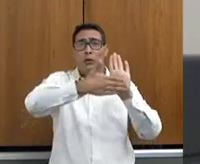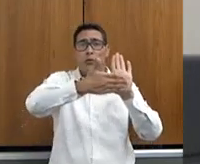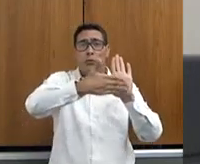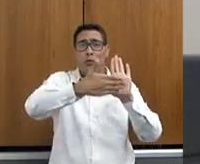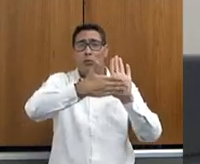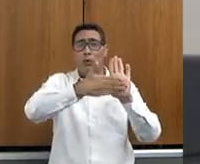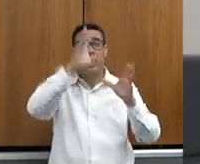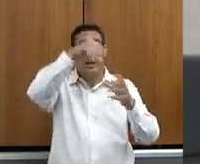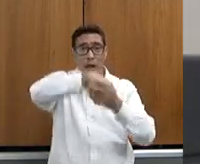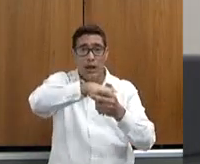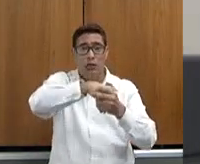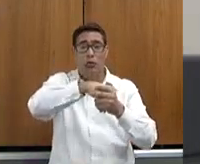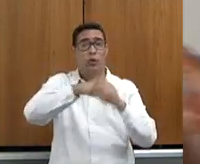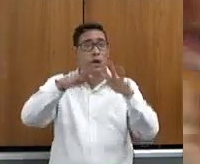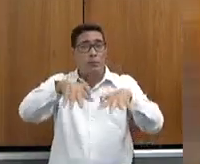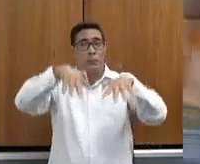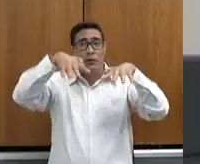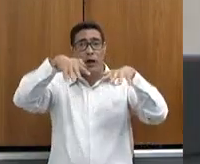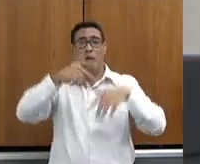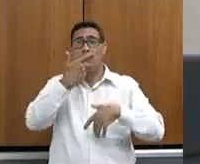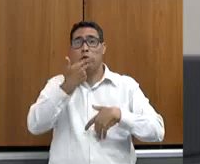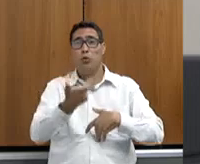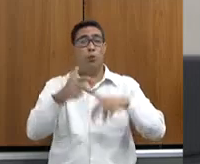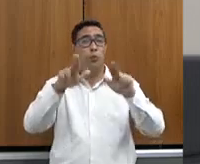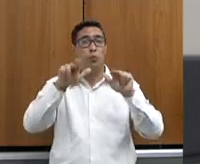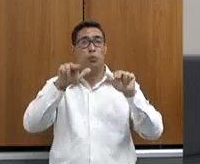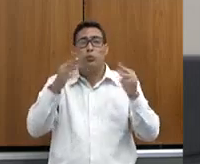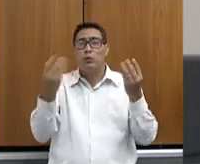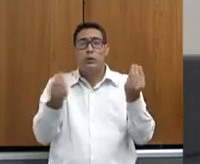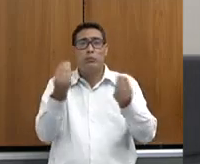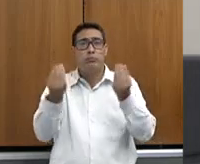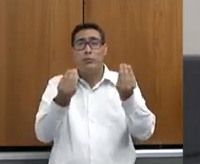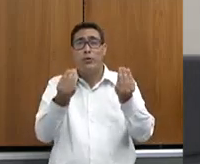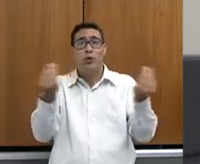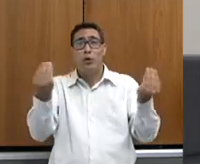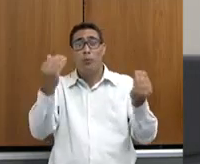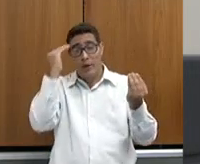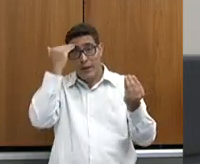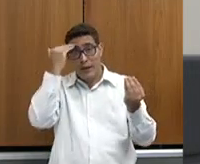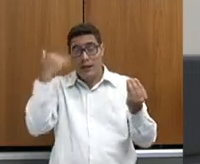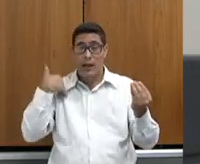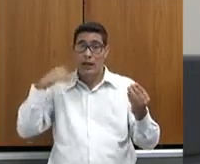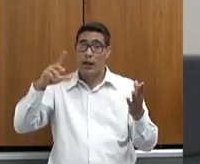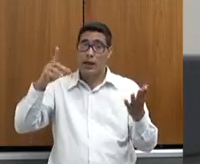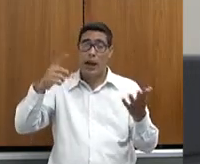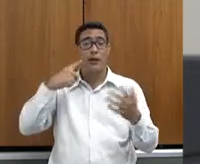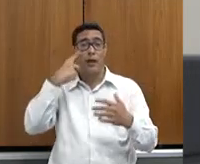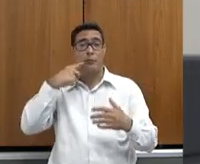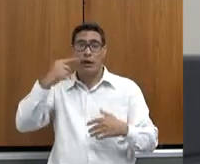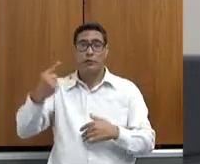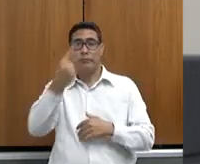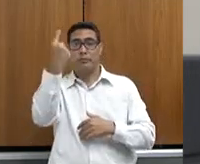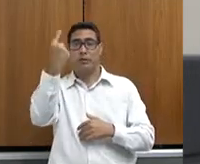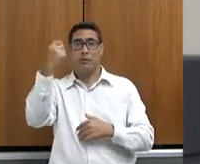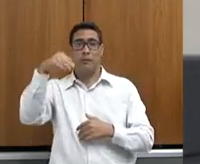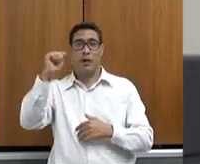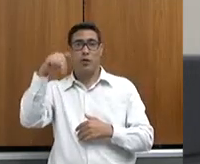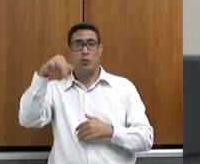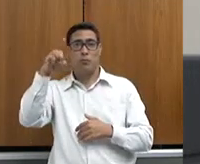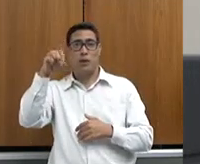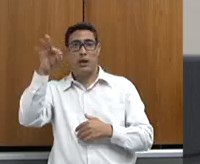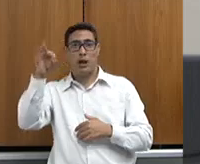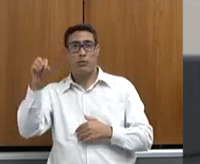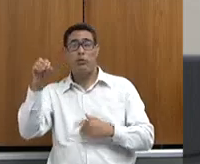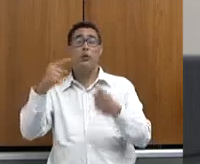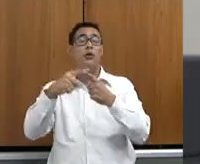do plenário. Até para entender, entender como um deputado de primeiro mandato, por que a pauta não atrai